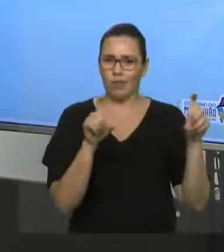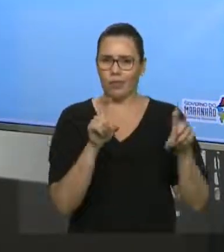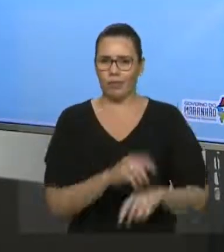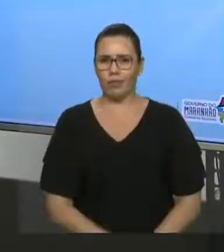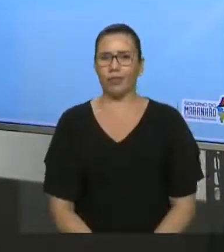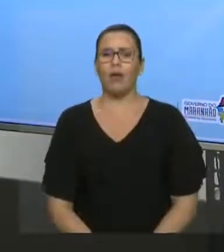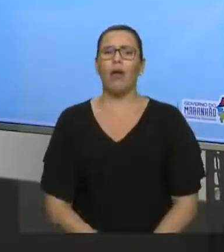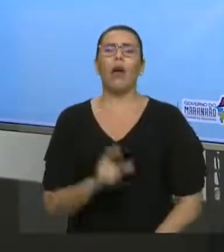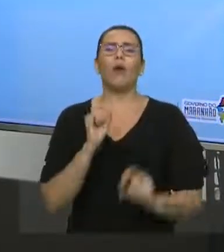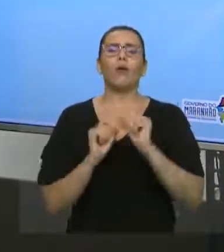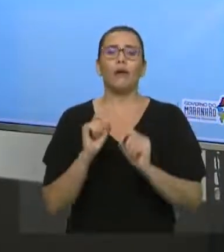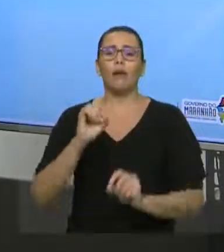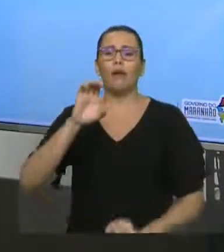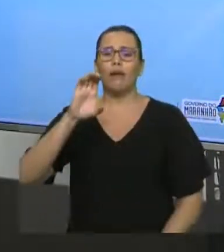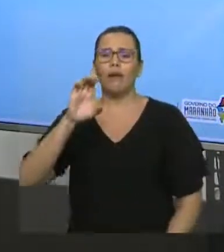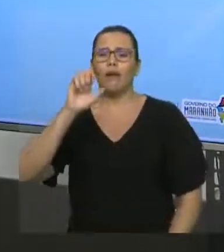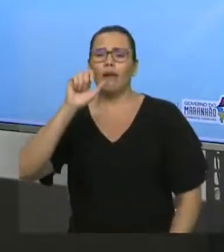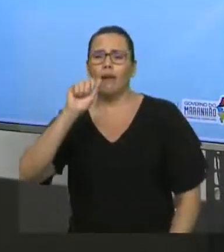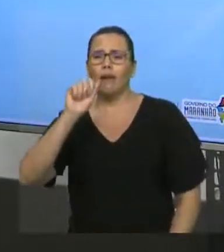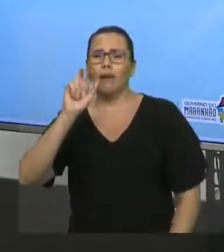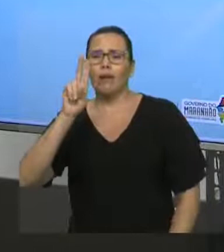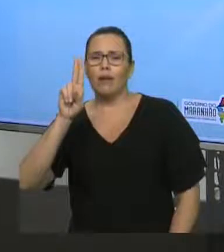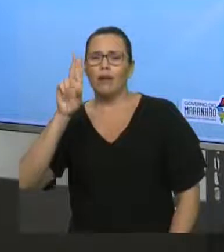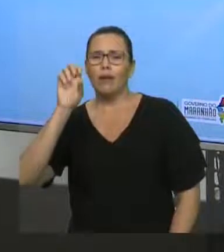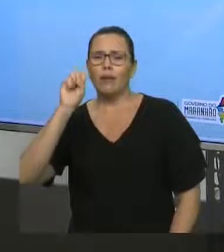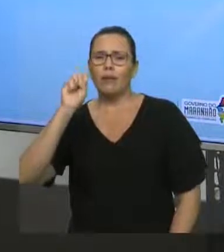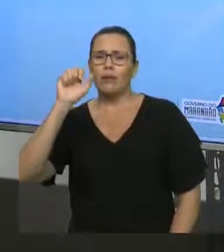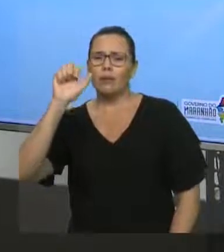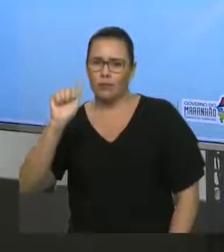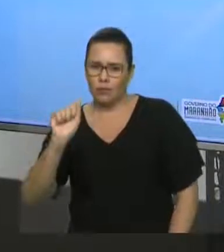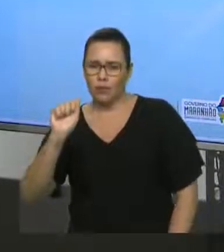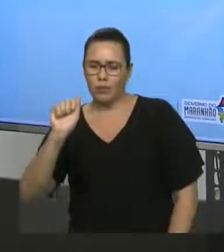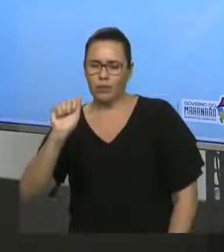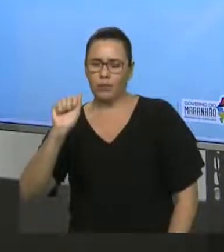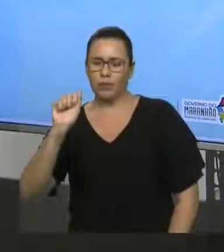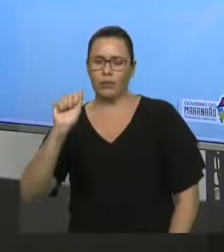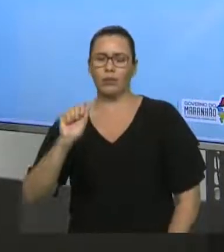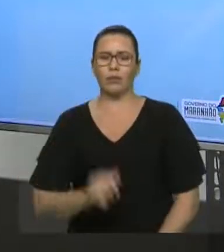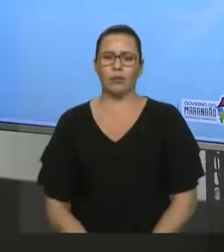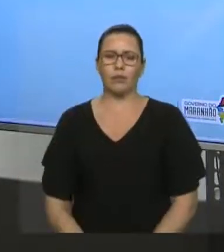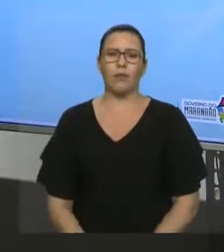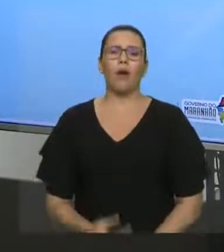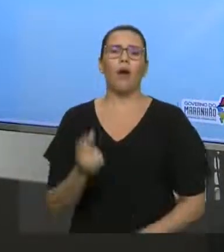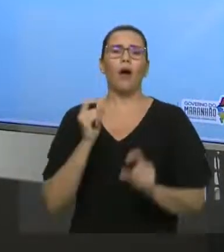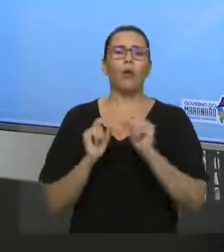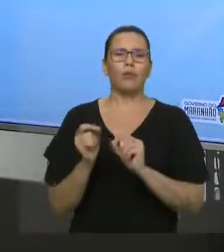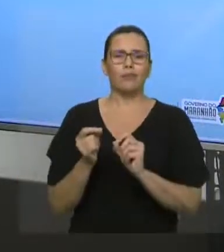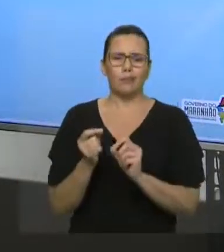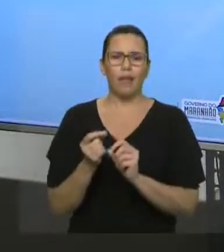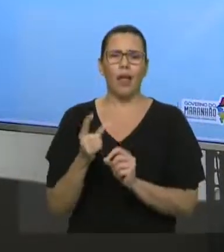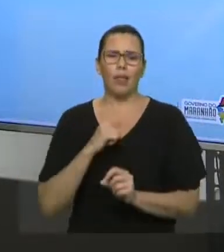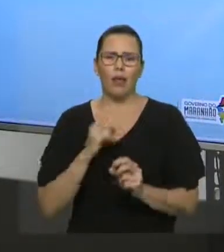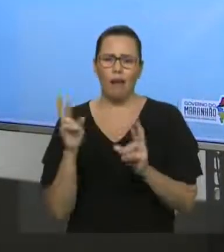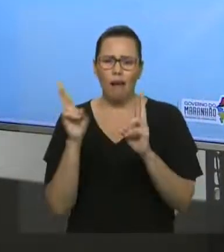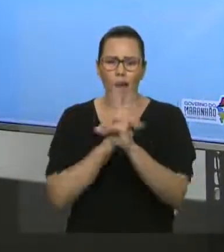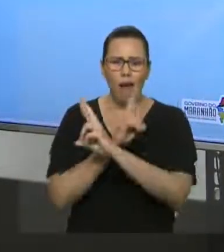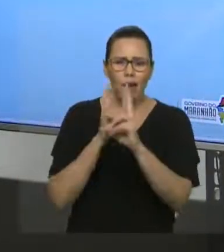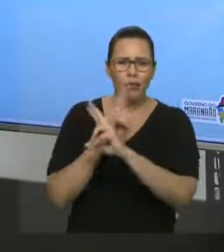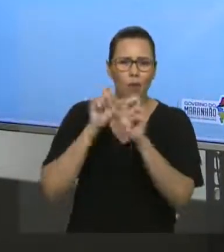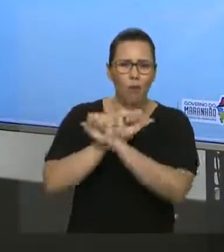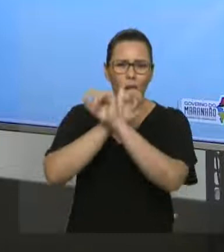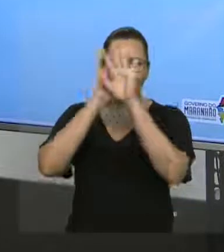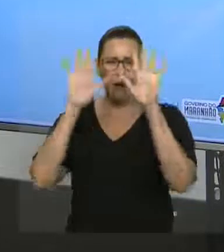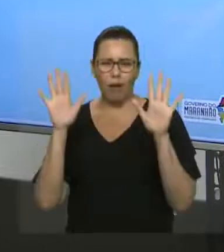notem como há uma relação muito clara entre as duas orações. Uma relação de causa e